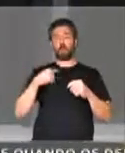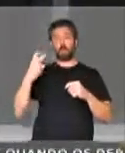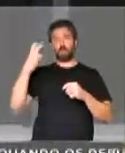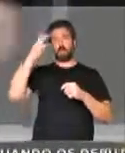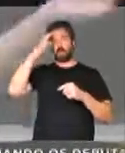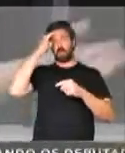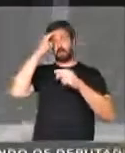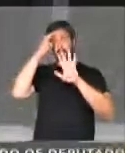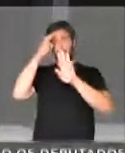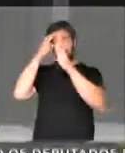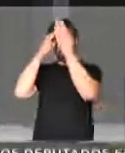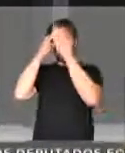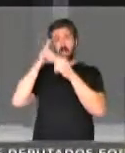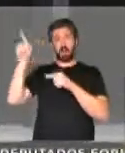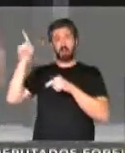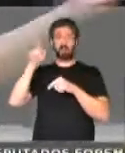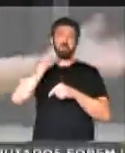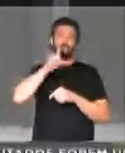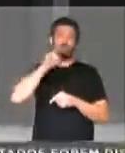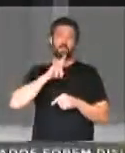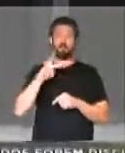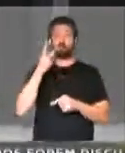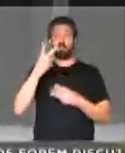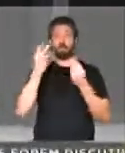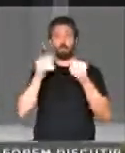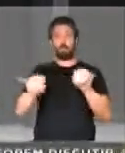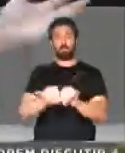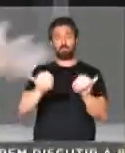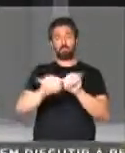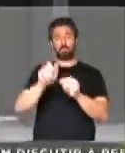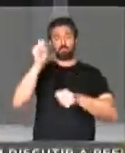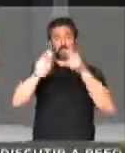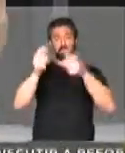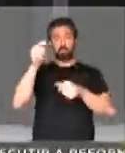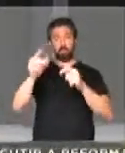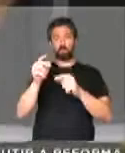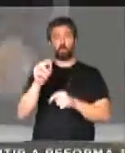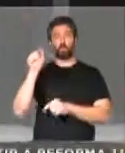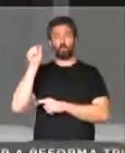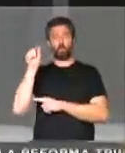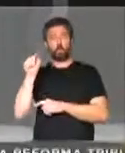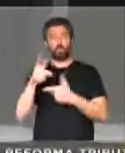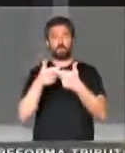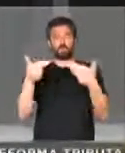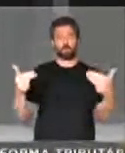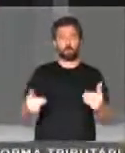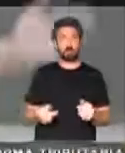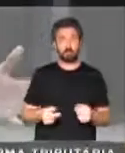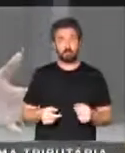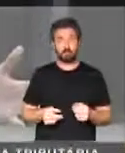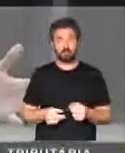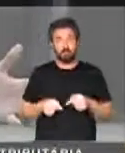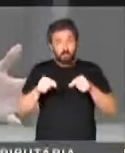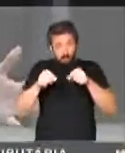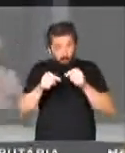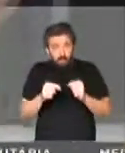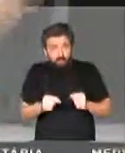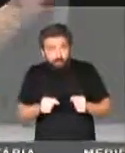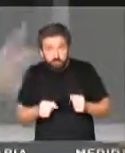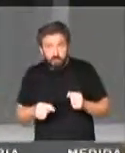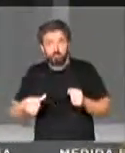intelectual que vive nos Estados Unidos e só fala um monte de bobagem no Twitter, e em vários lugares. Esse